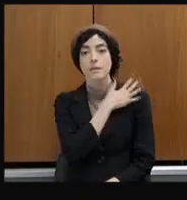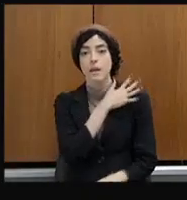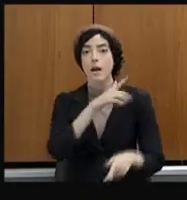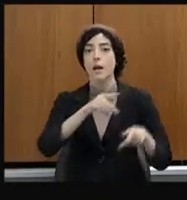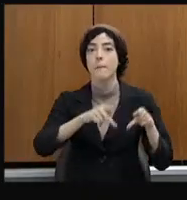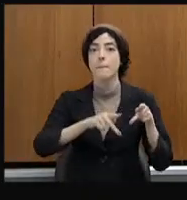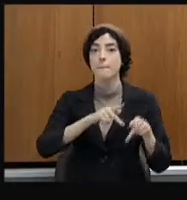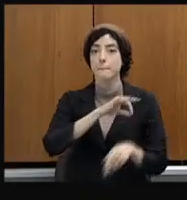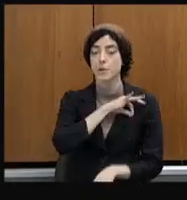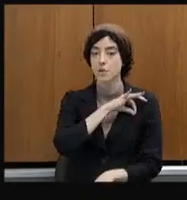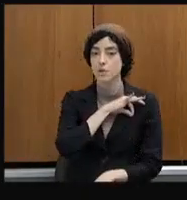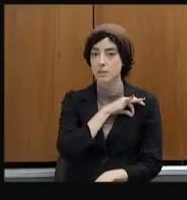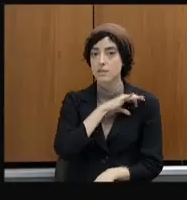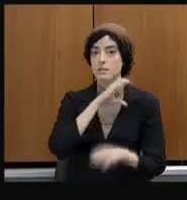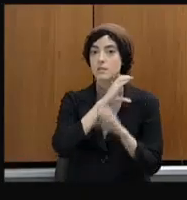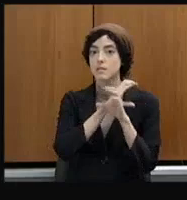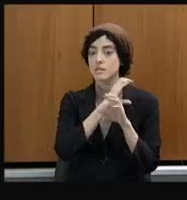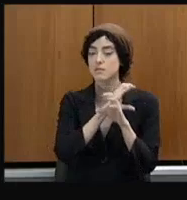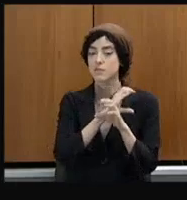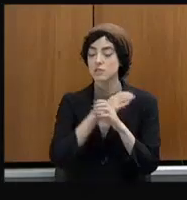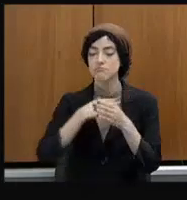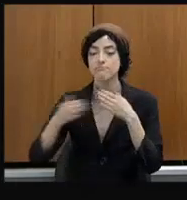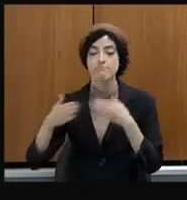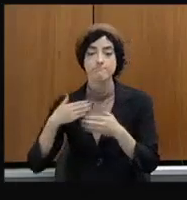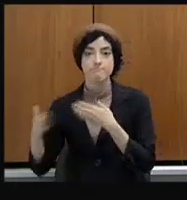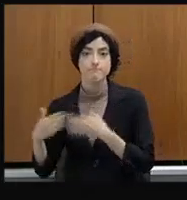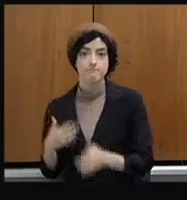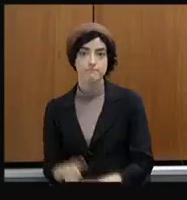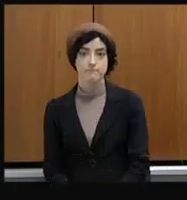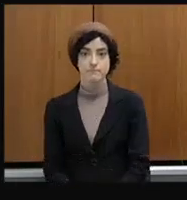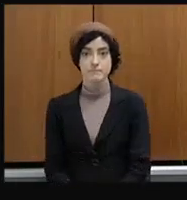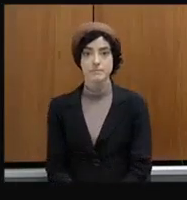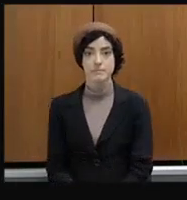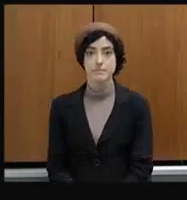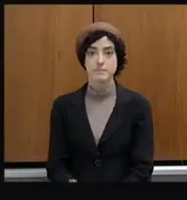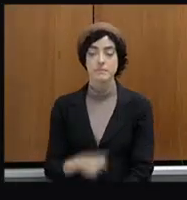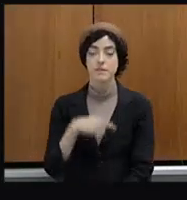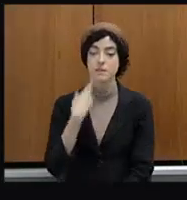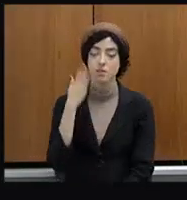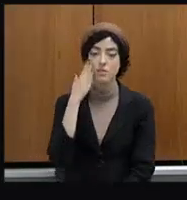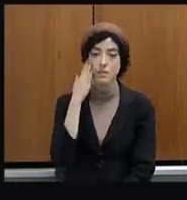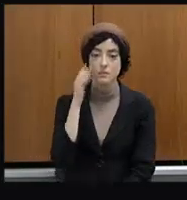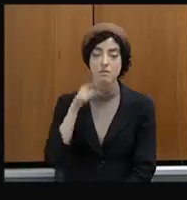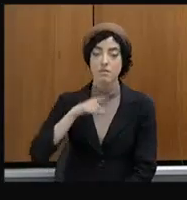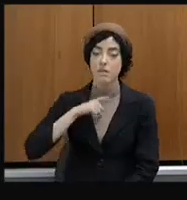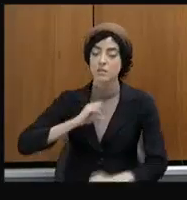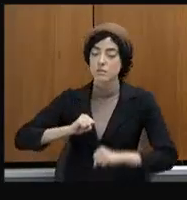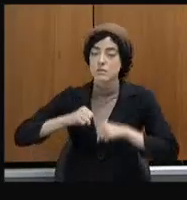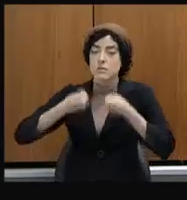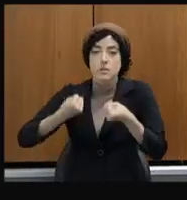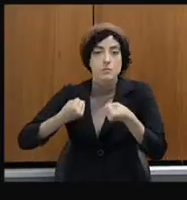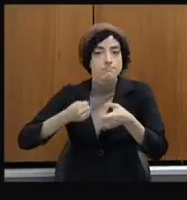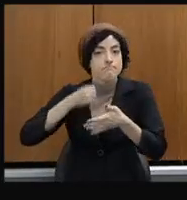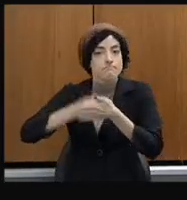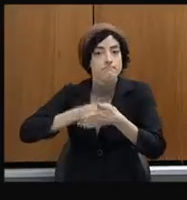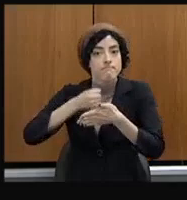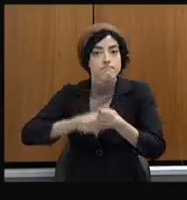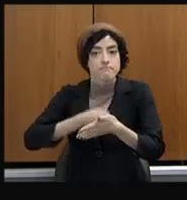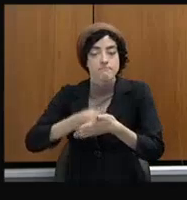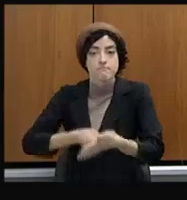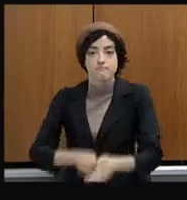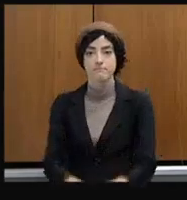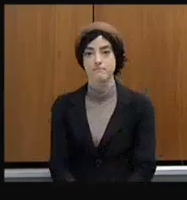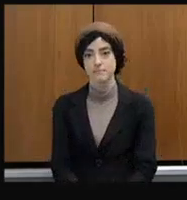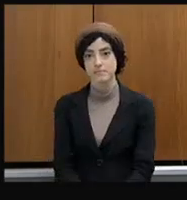segurança pública têm feito muito aquém daquilo da capacidade, muito além da capacidade humana, têm se